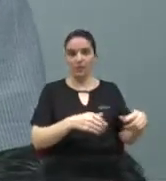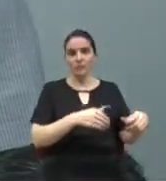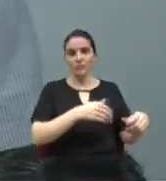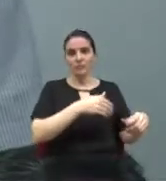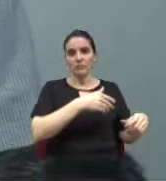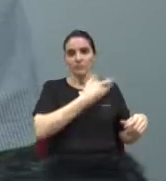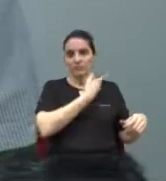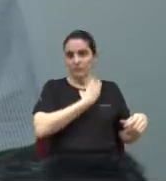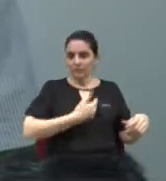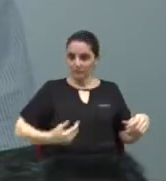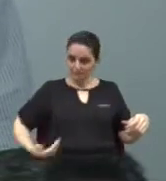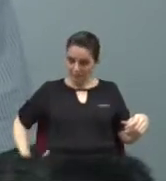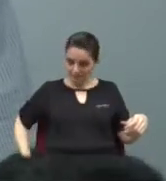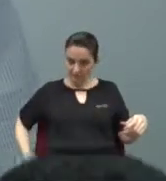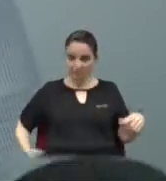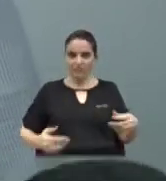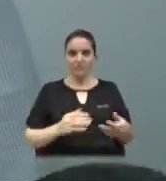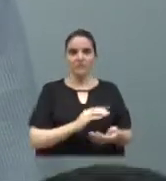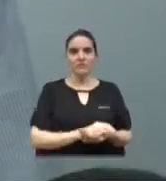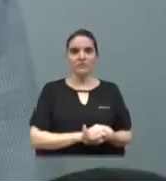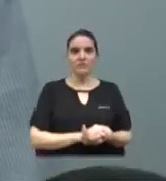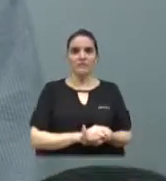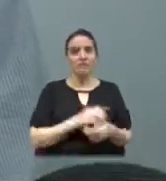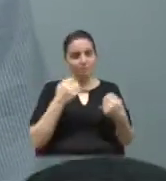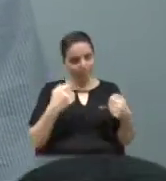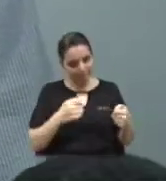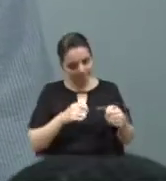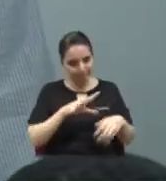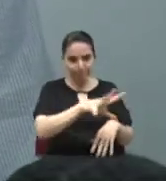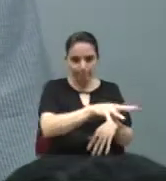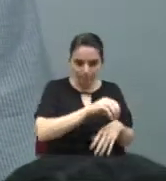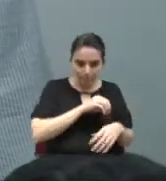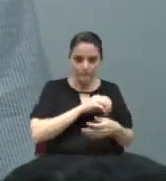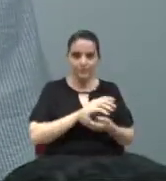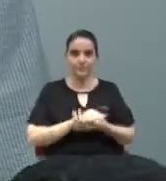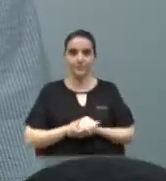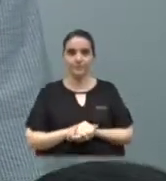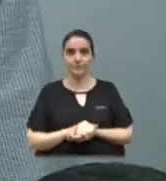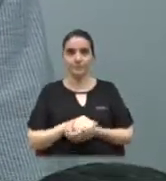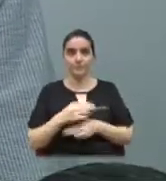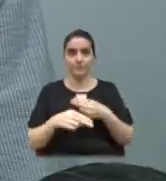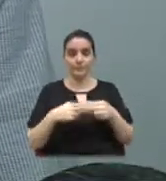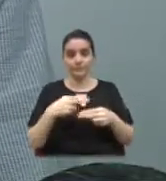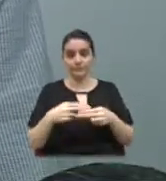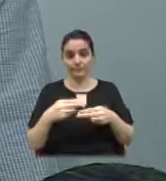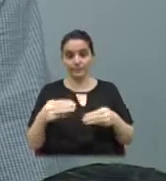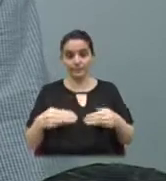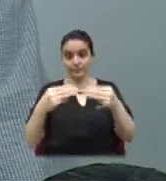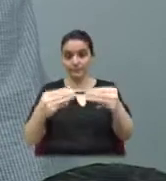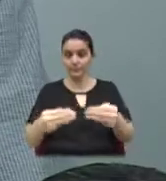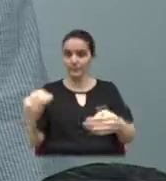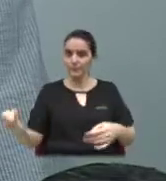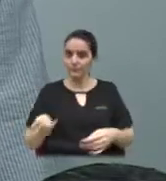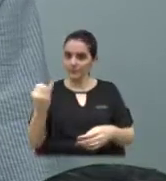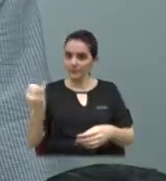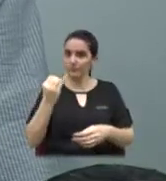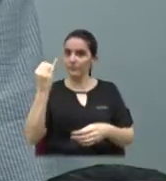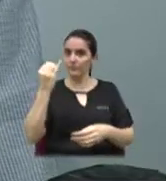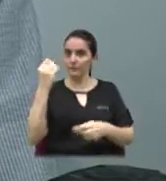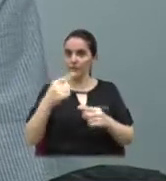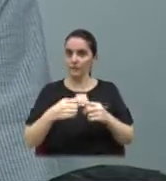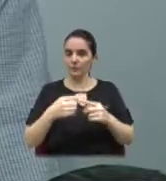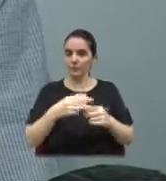tem que fazer aquele recolhimento daqueles veículos. Então, eu acho que é uma moção de suma importância para que o